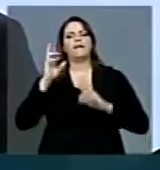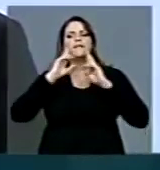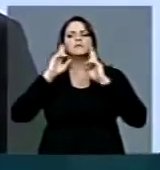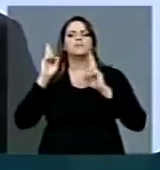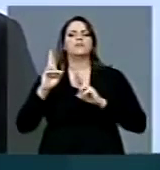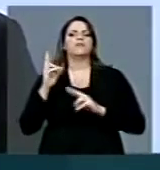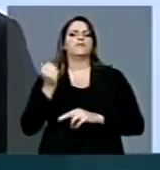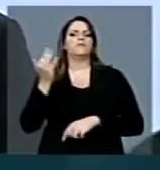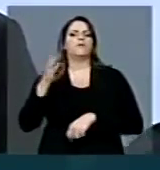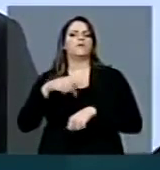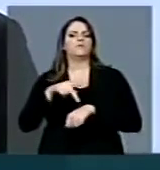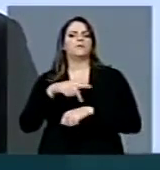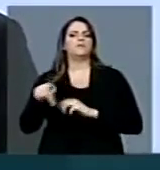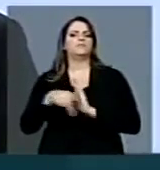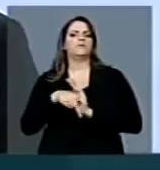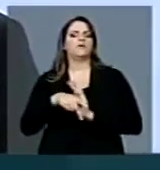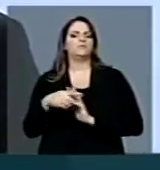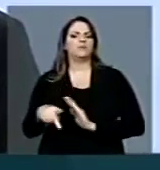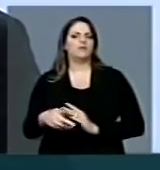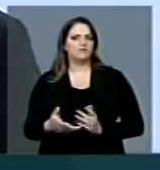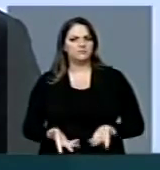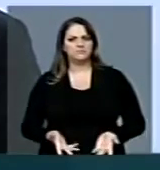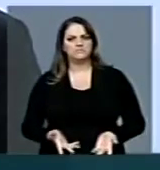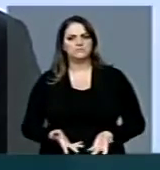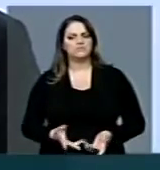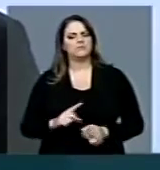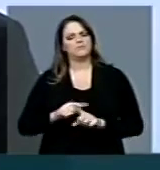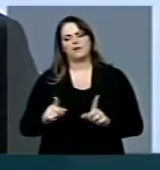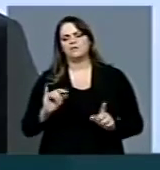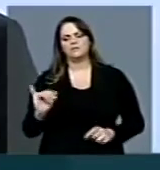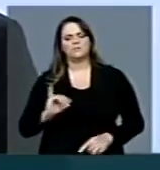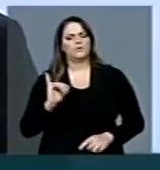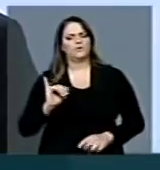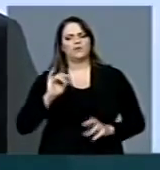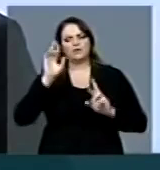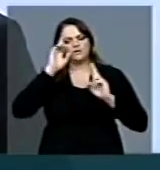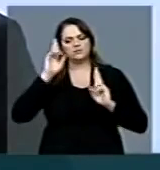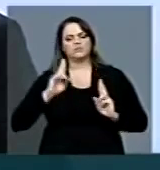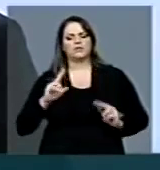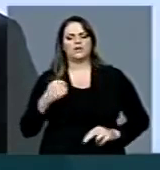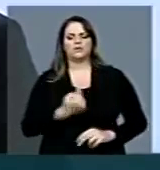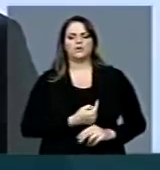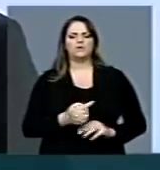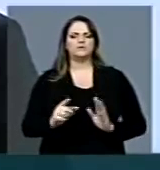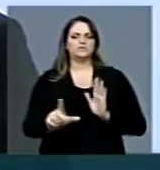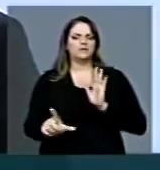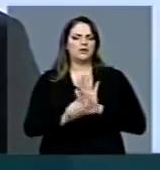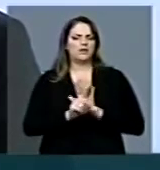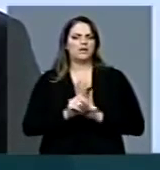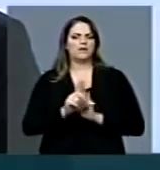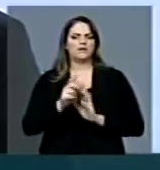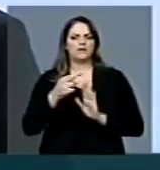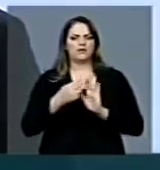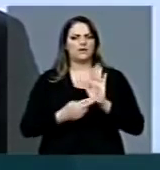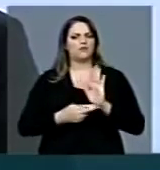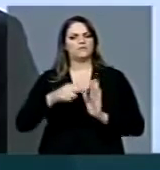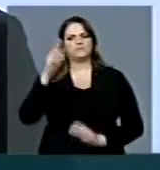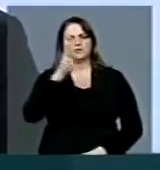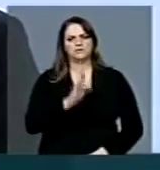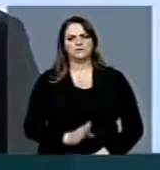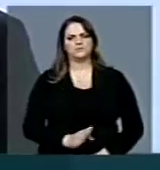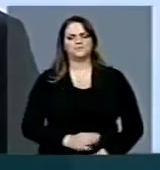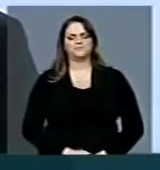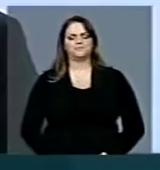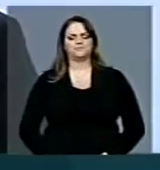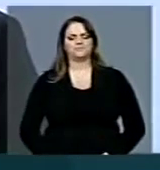Portanto, é fundamental que elas submetam a legislação brasileira. E aí também ao